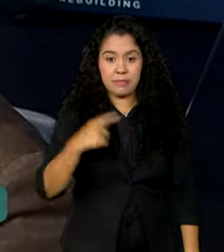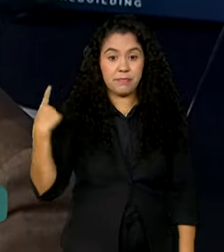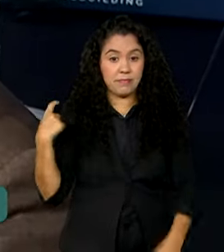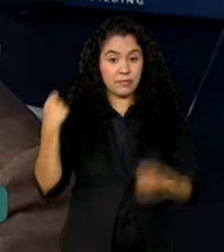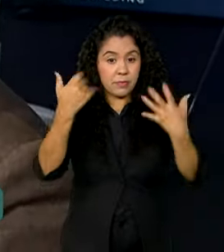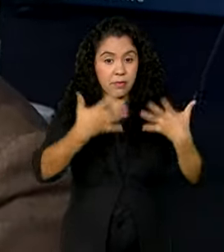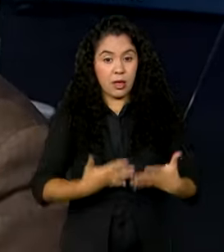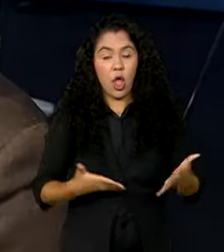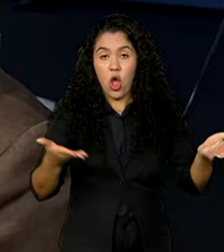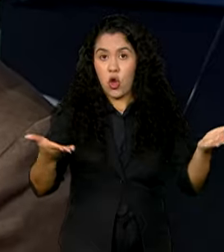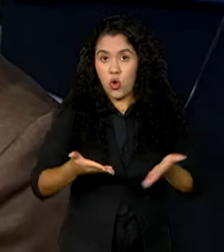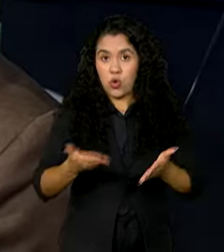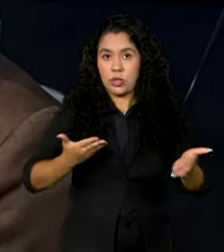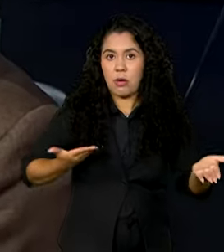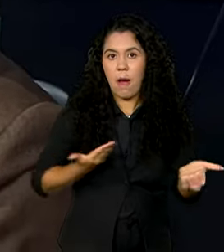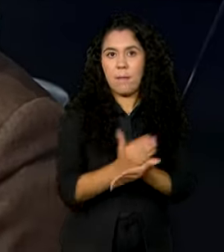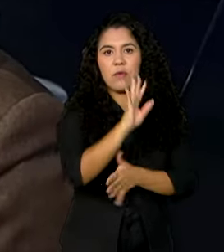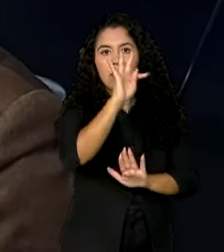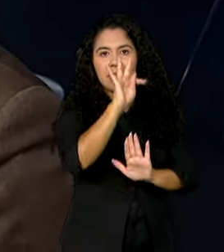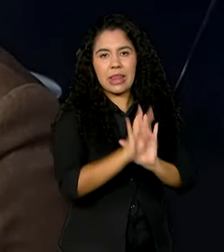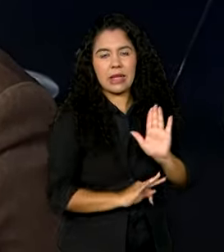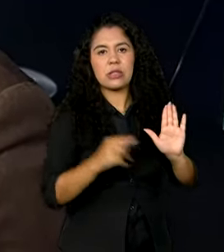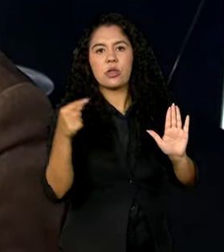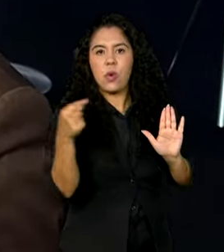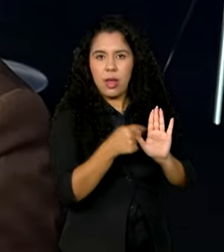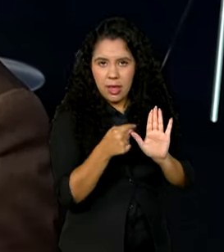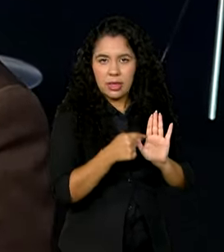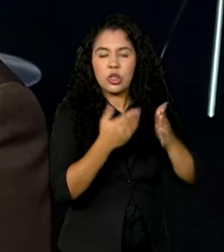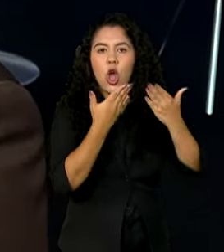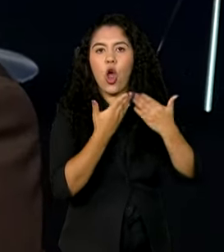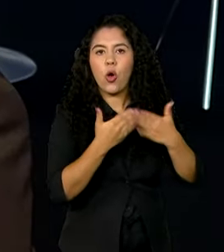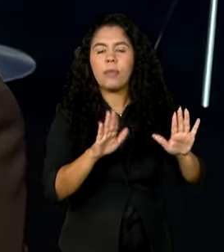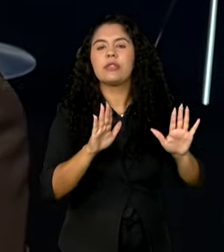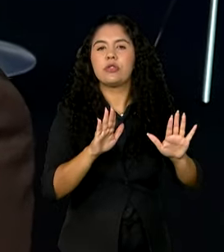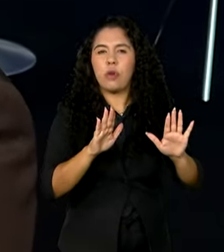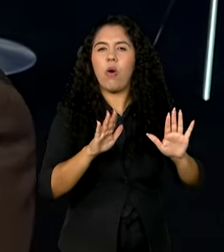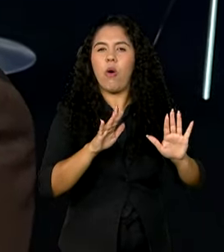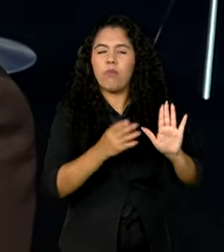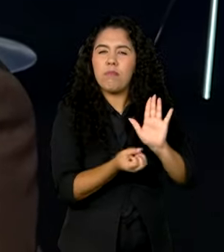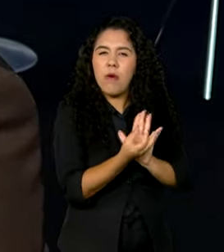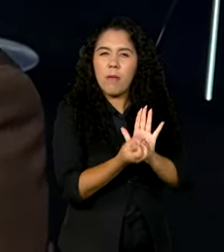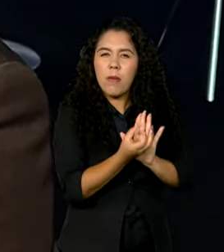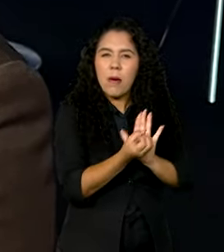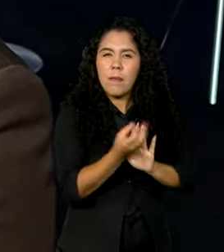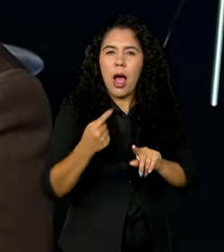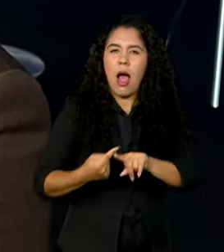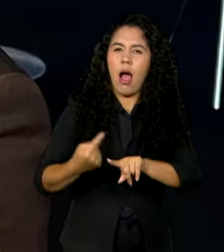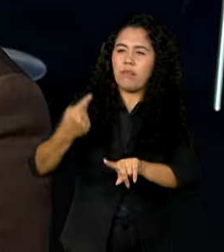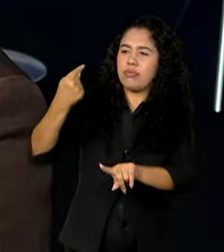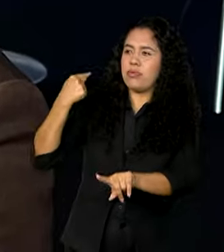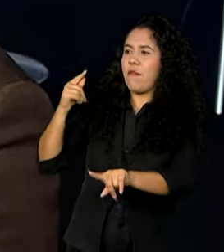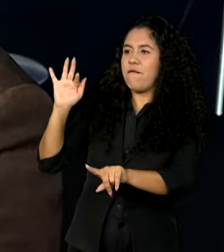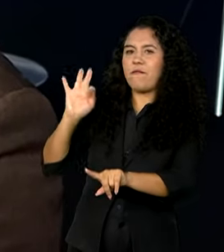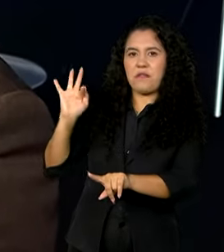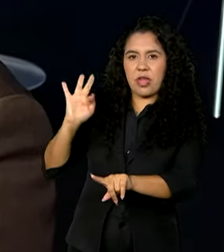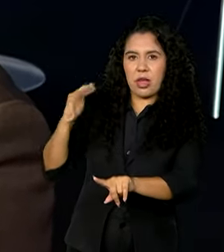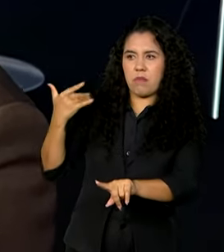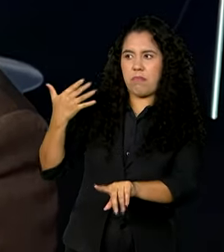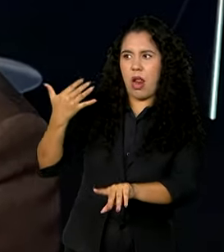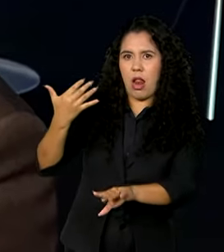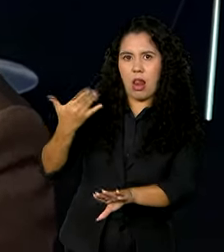nós aprovamos hoje, ele vem sendo trabalhado desde o começo do ano, em fevereiro, nos primeiros encontros. Nós tivemos ainda,